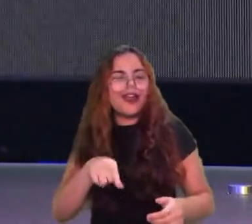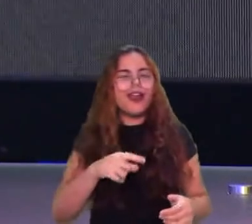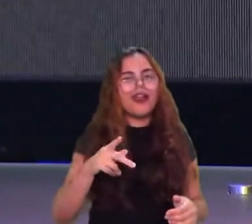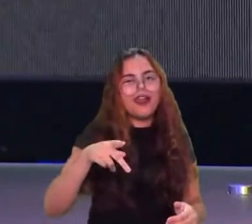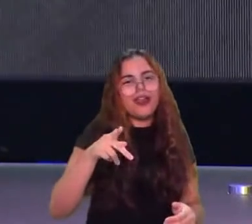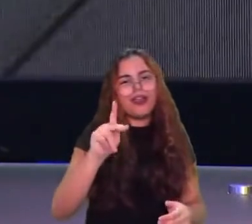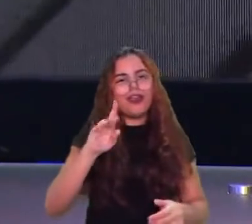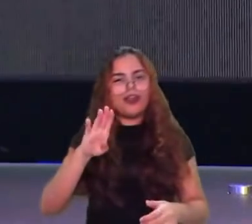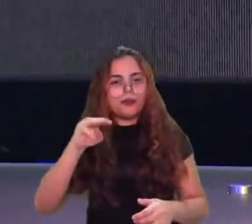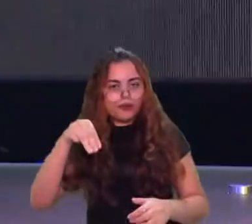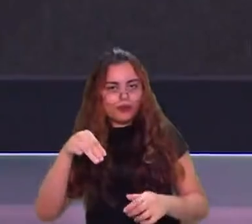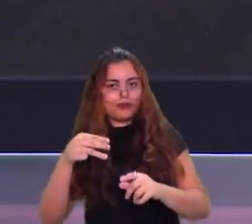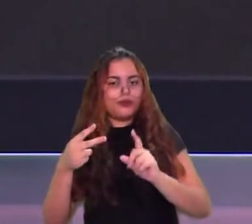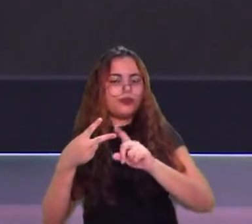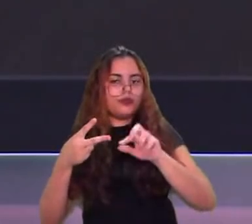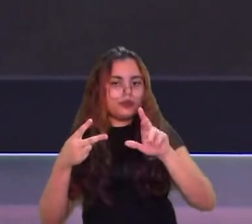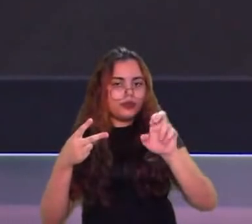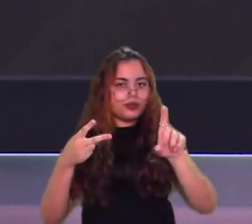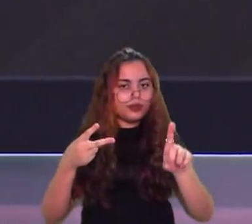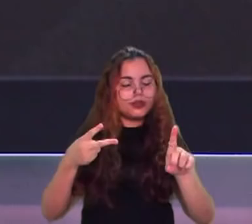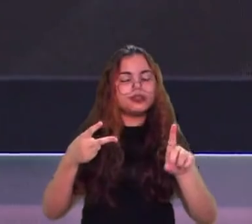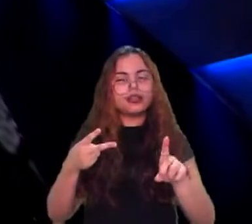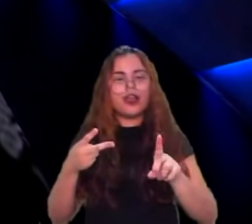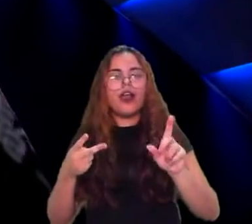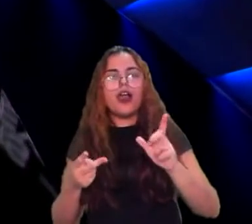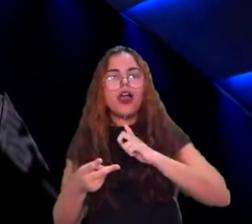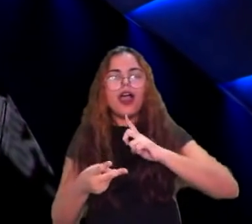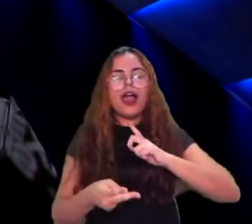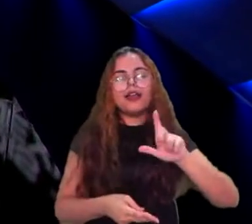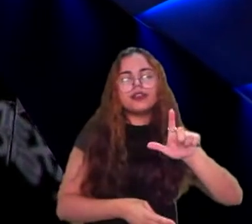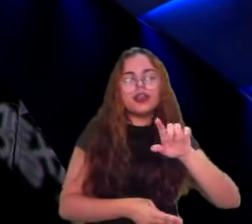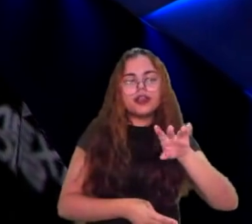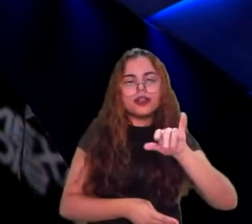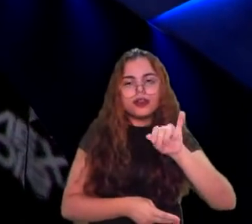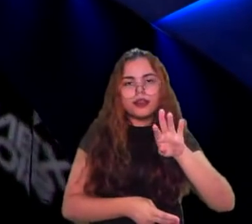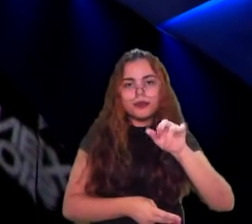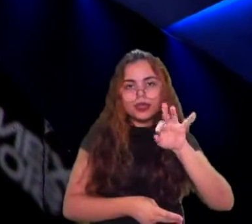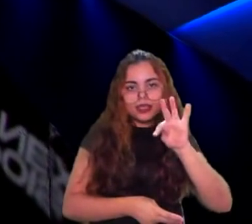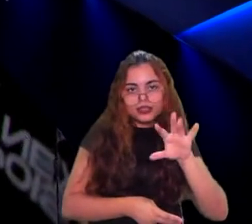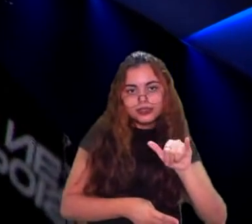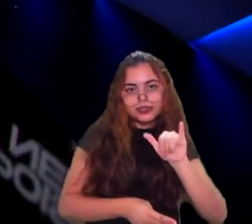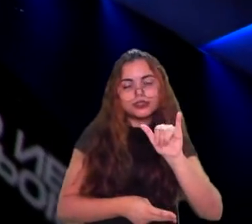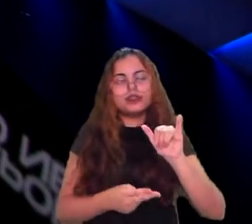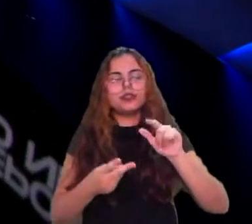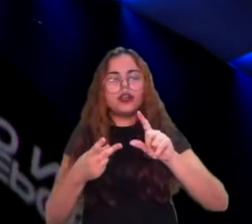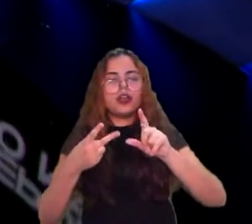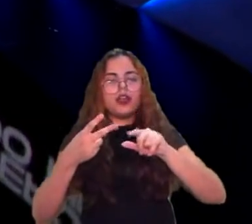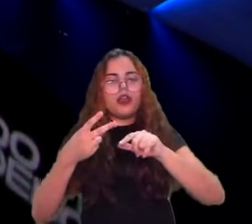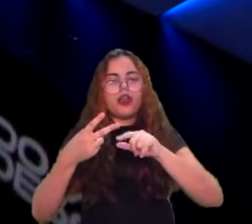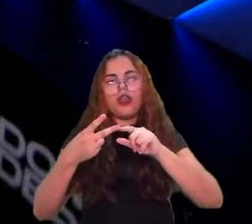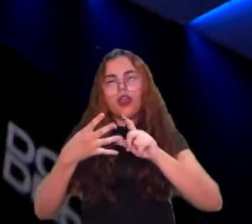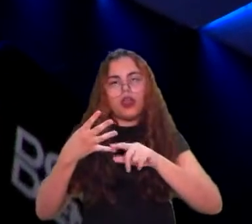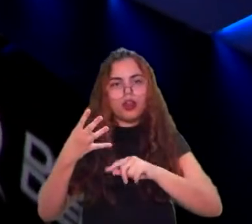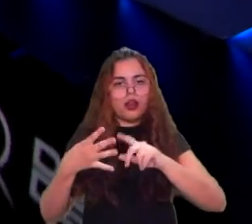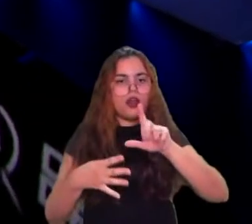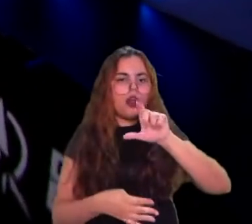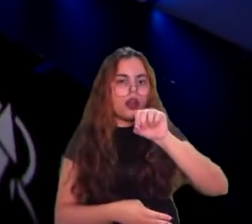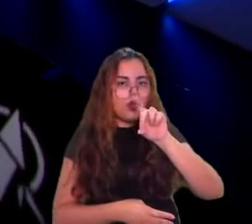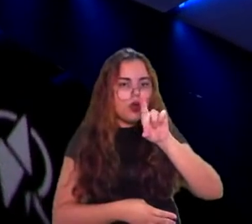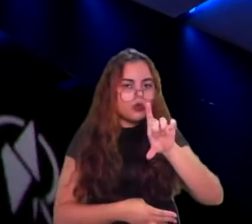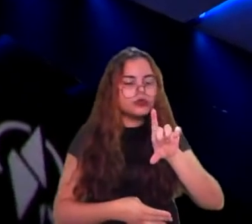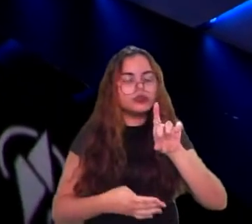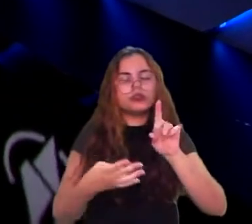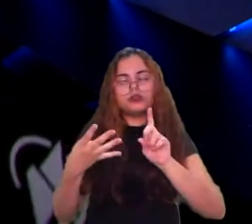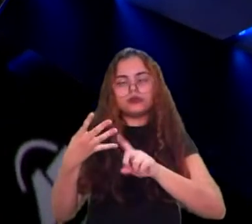destacados do Aí, Liberty Loud, ali, eu acho justos ali. Certo? Aí temos aqui a Pen, que tá num bloco meio